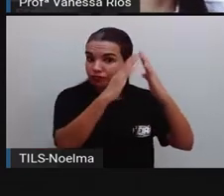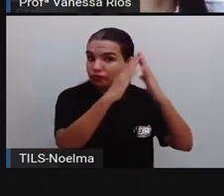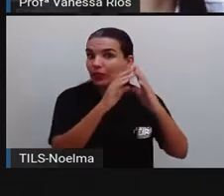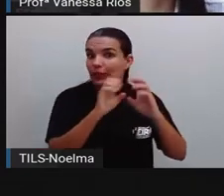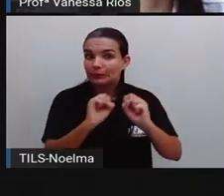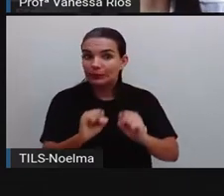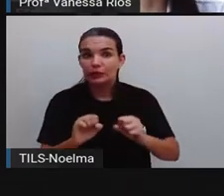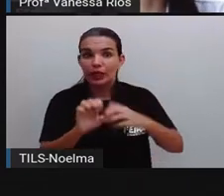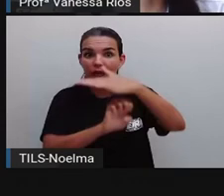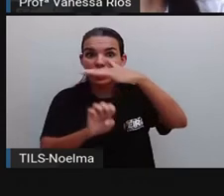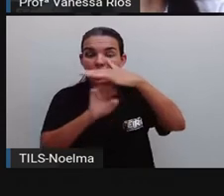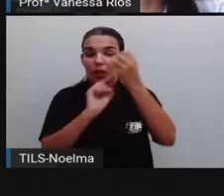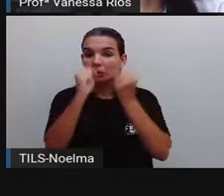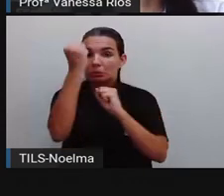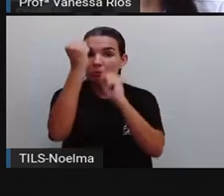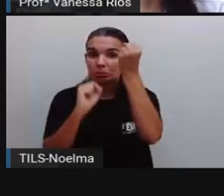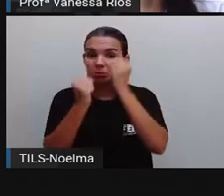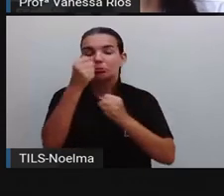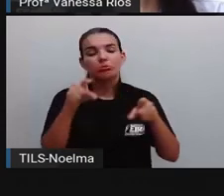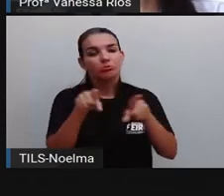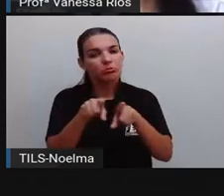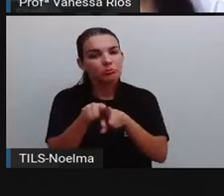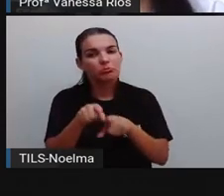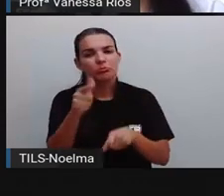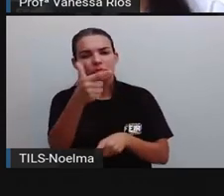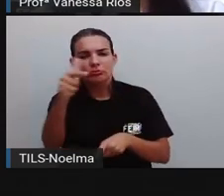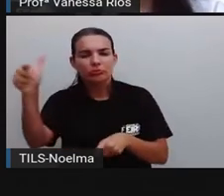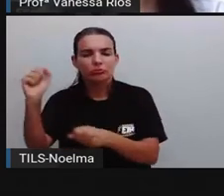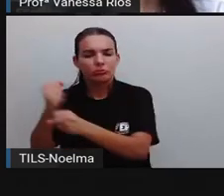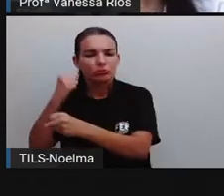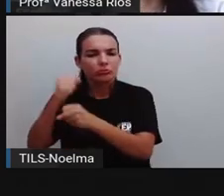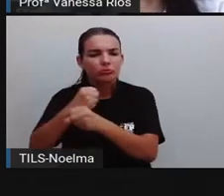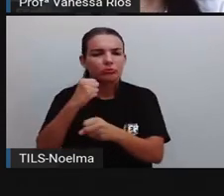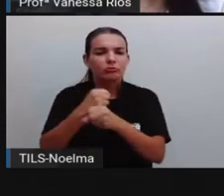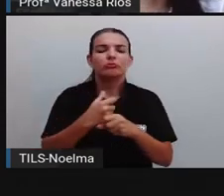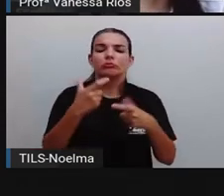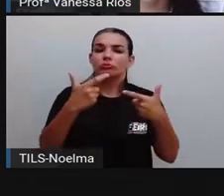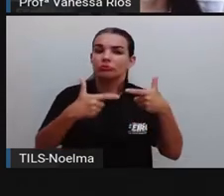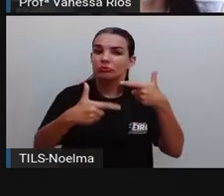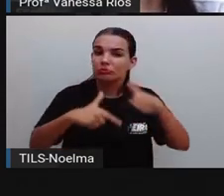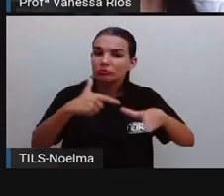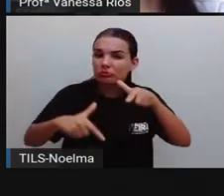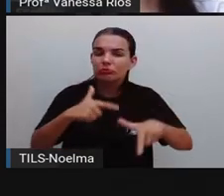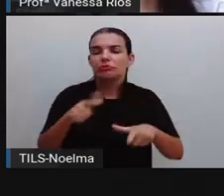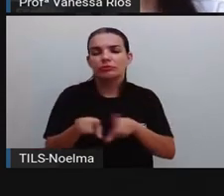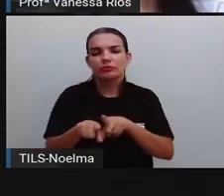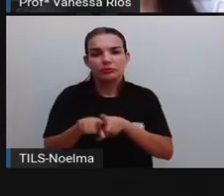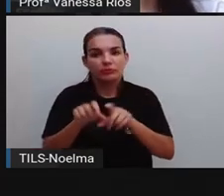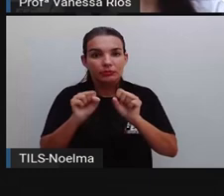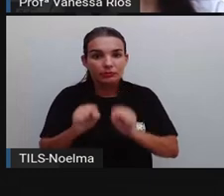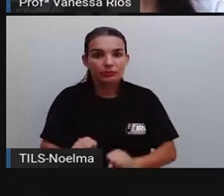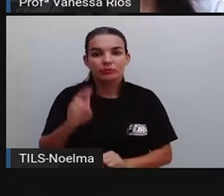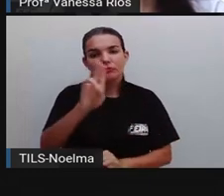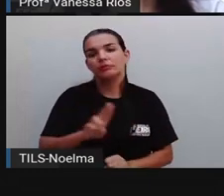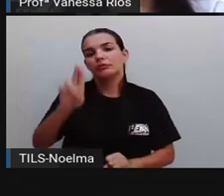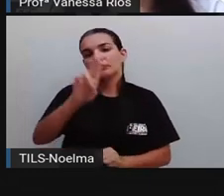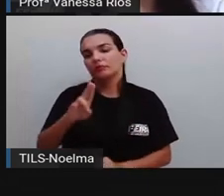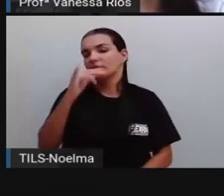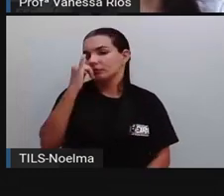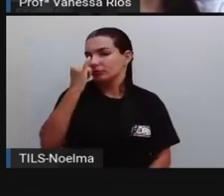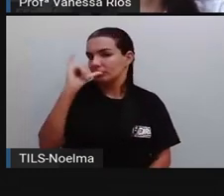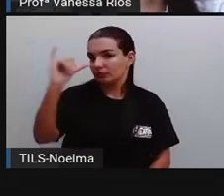abastecer indústrias e outras construções e outras atividades que têm necessidade da